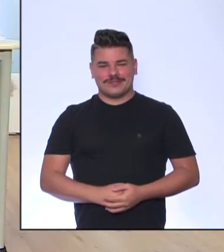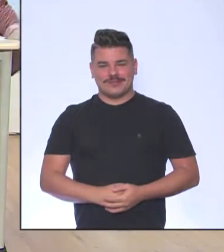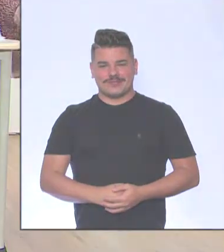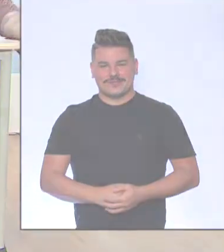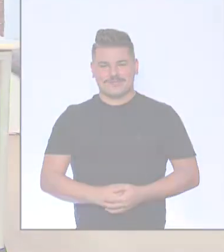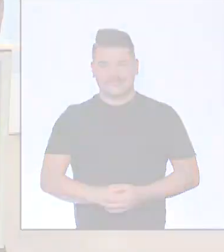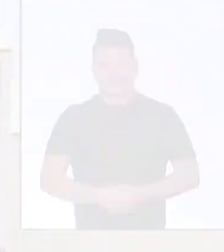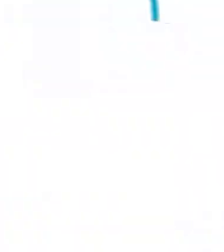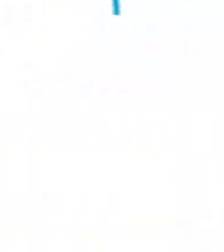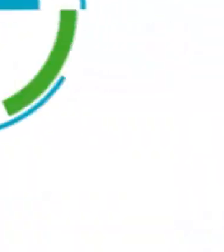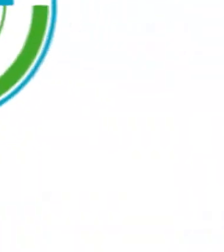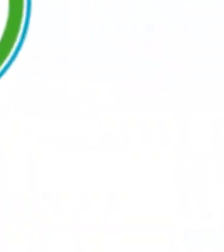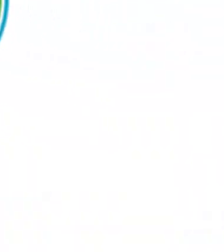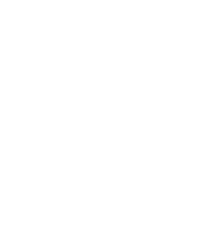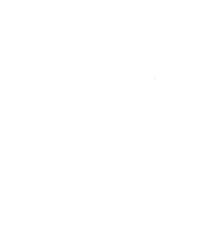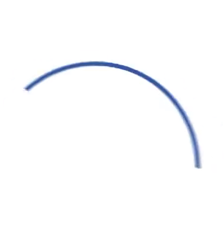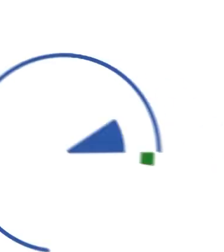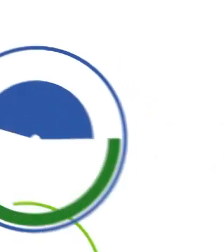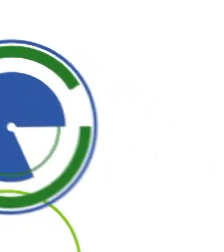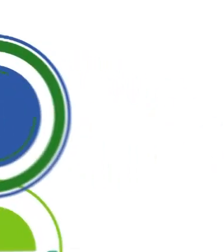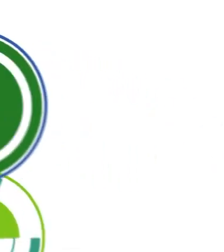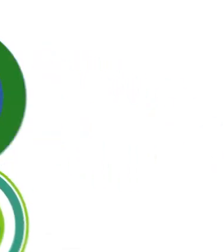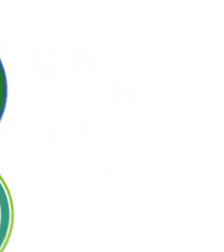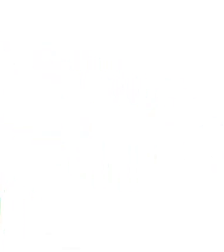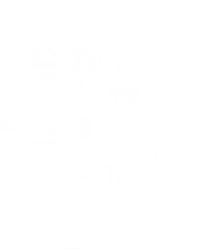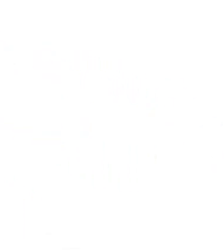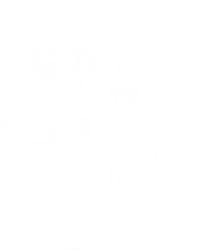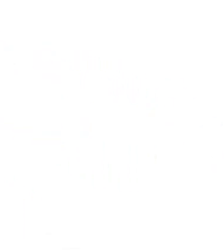Tchau Tchau Tchau Tchau